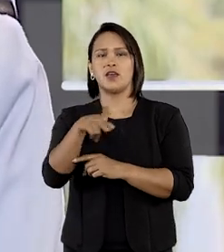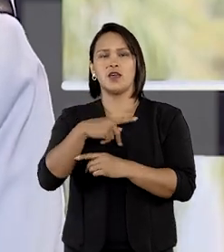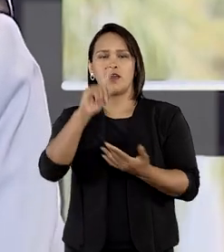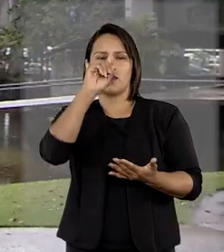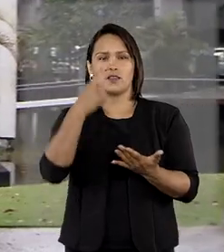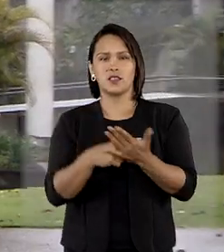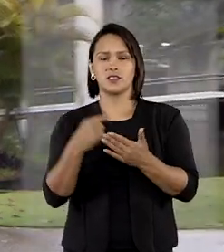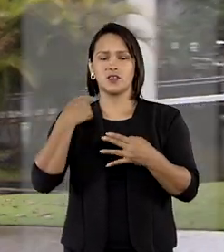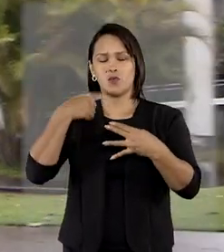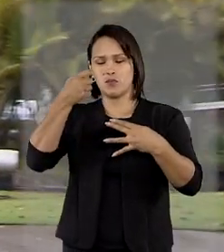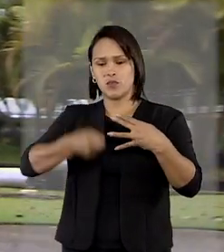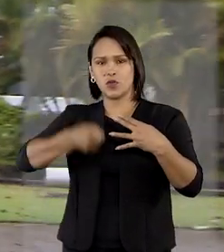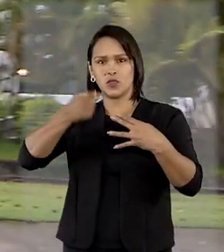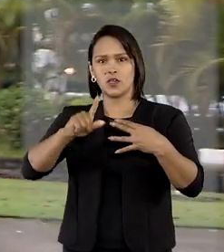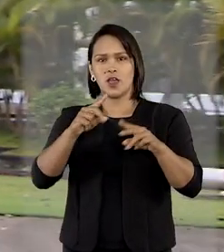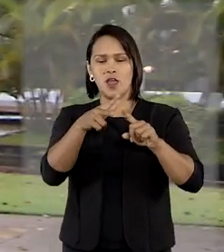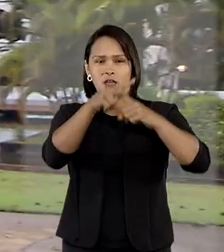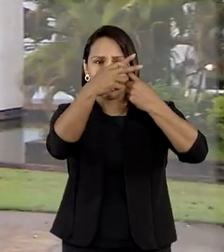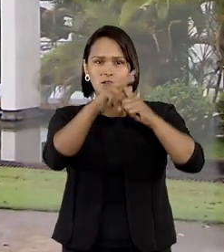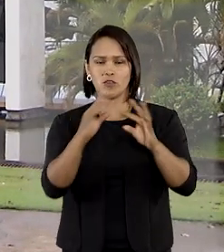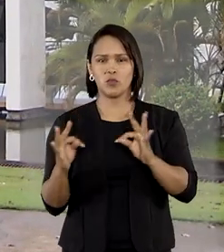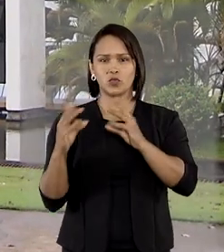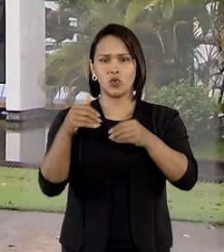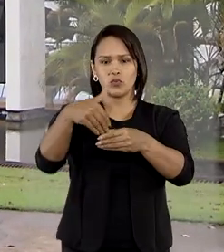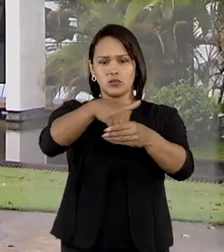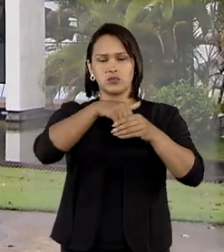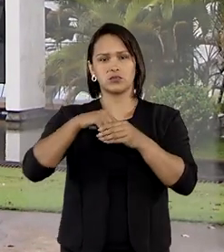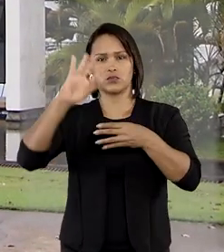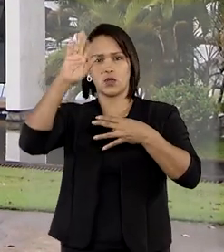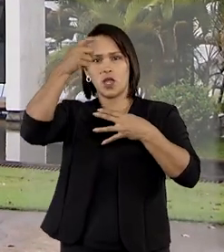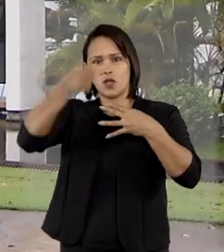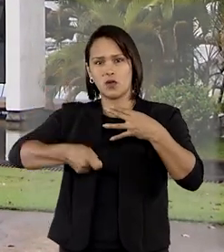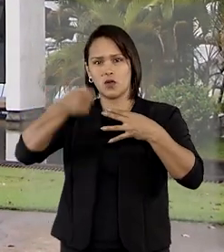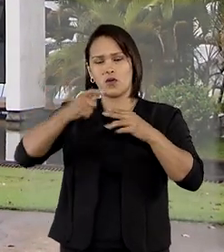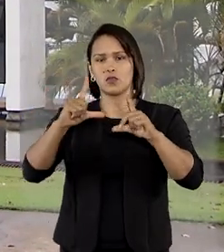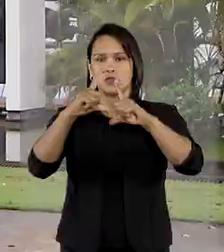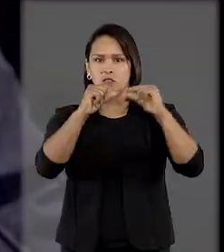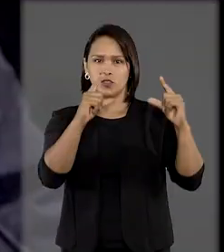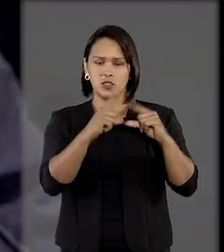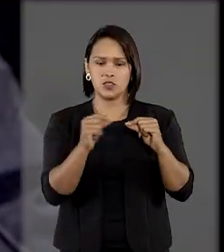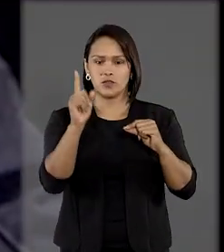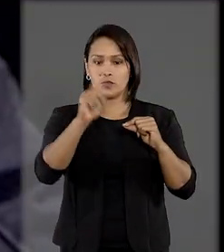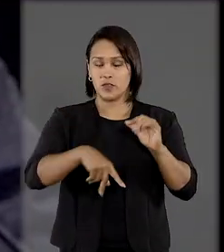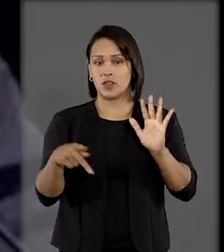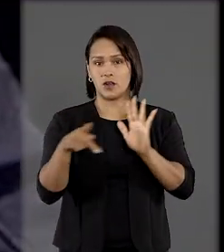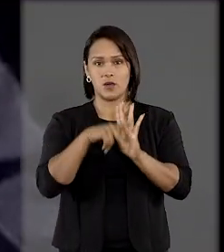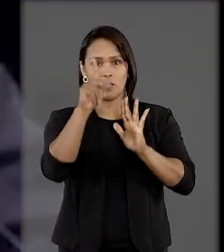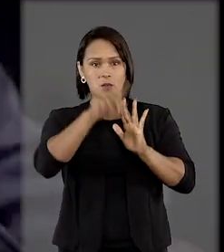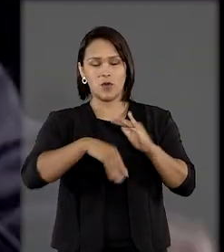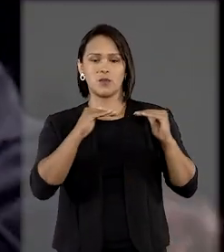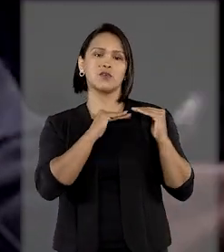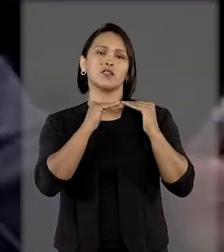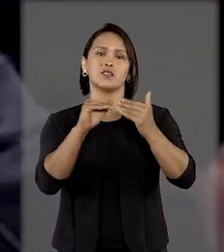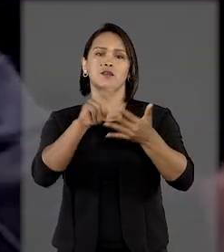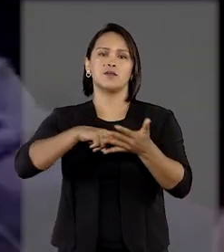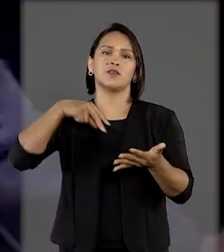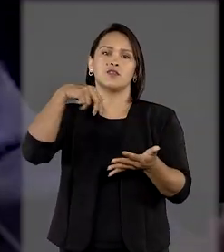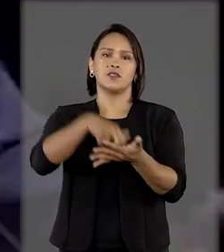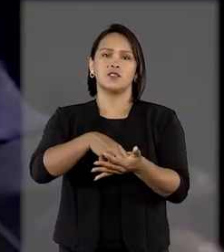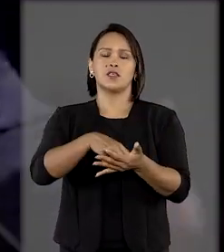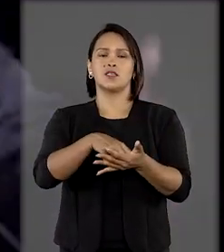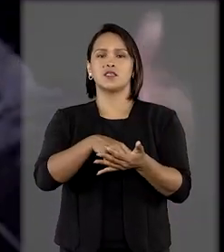reformou o acórdão do Tribunal de Justiça do Distrito Federal e dos Territórios e restabeleceu sentença que condenou por improbidade